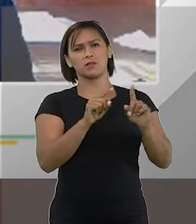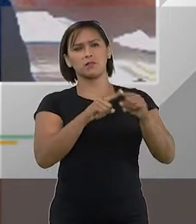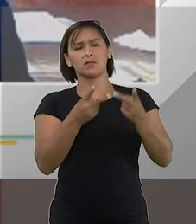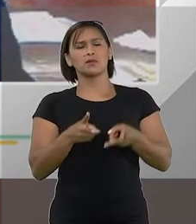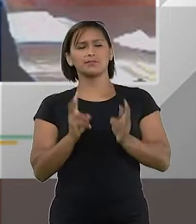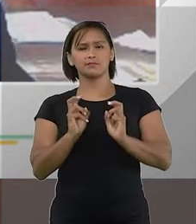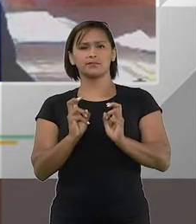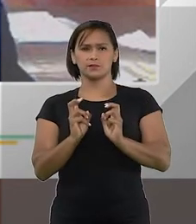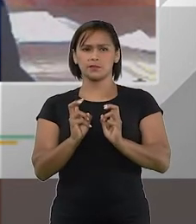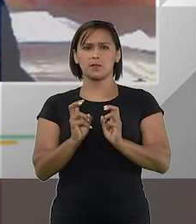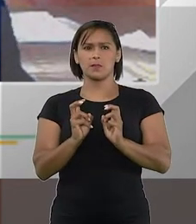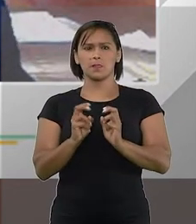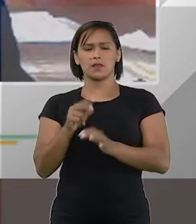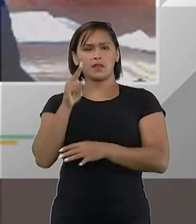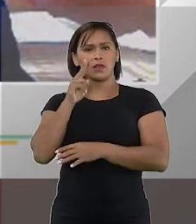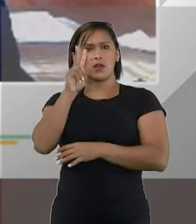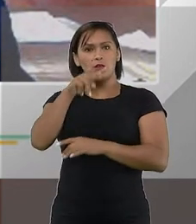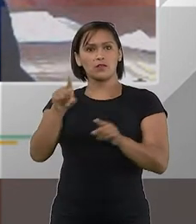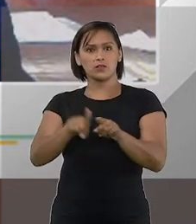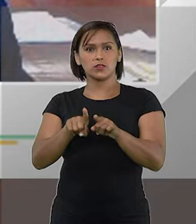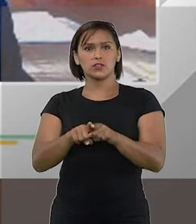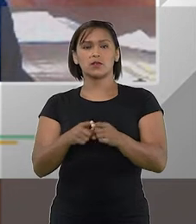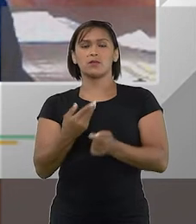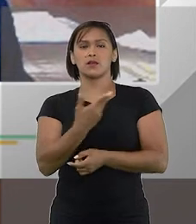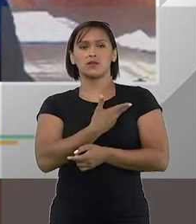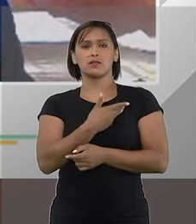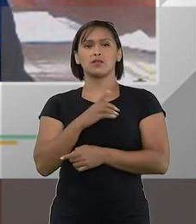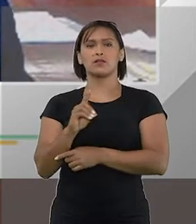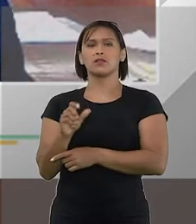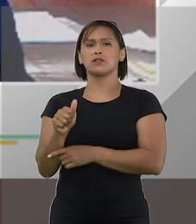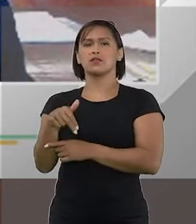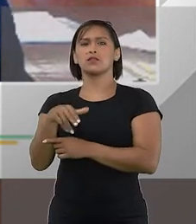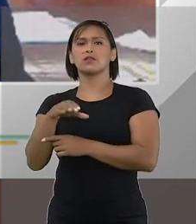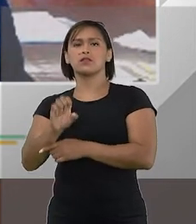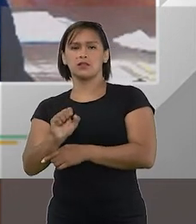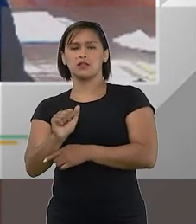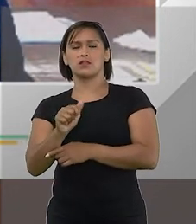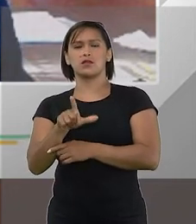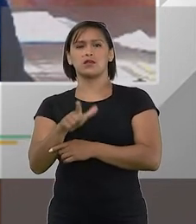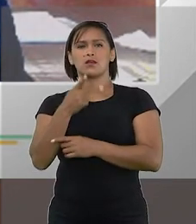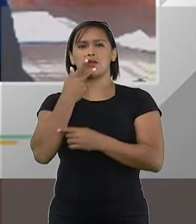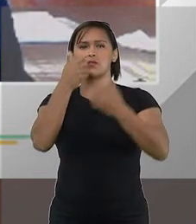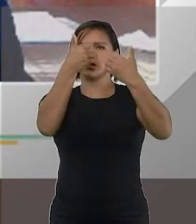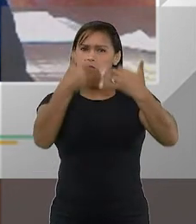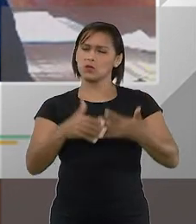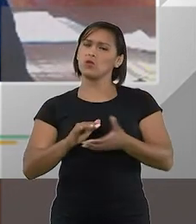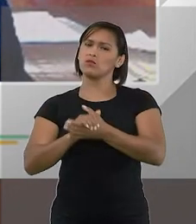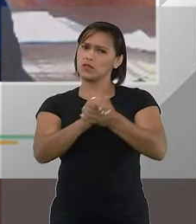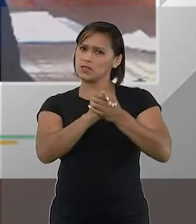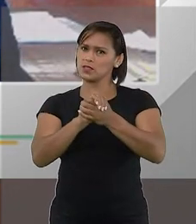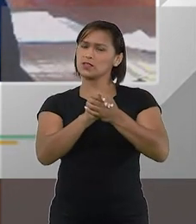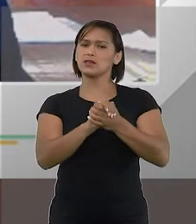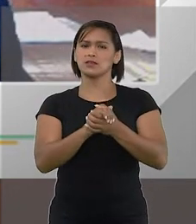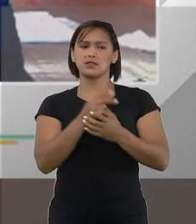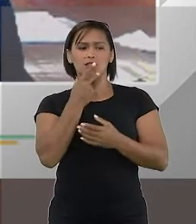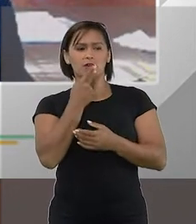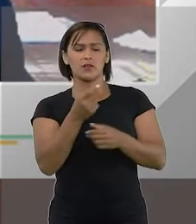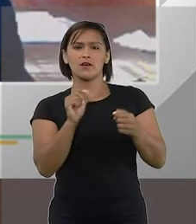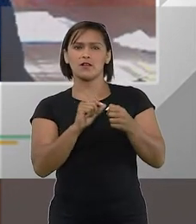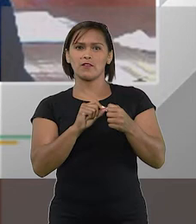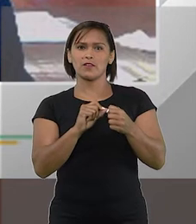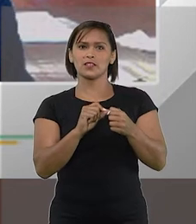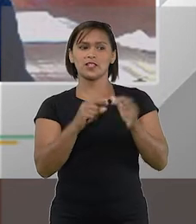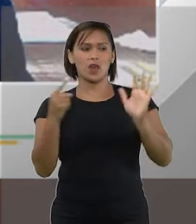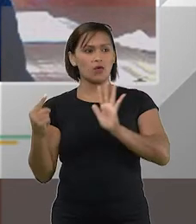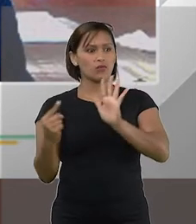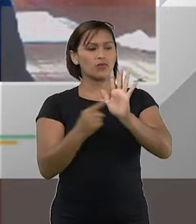Mas vejo que o estimado colega Daniel, com o coração que tem, fazendo a saudação que fez a mim, já